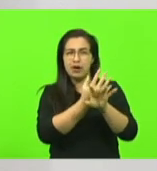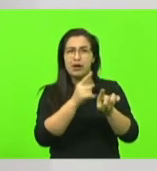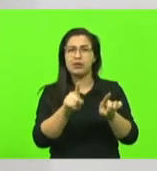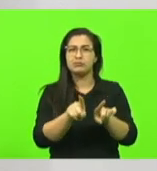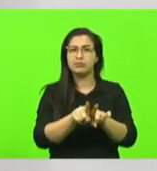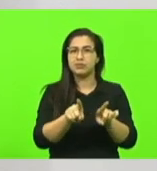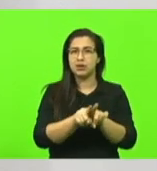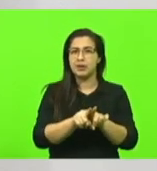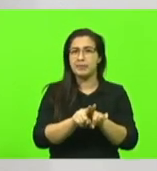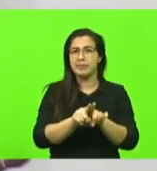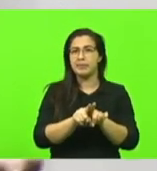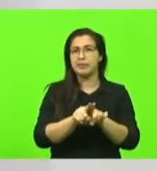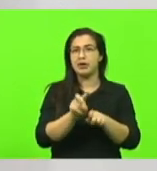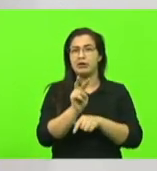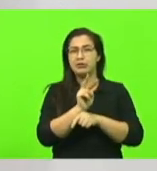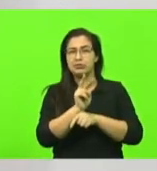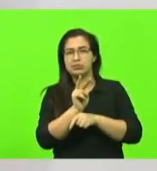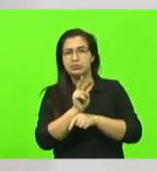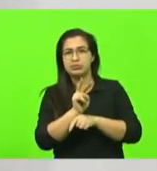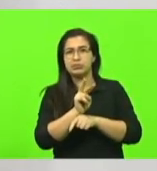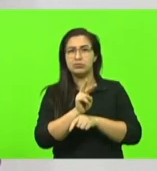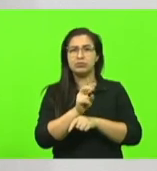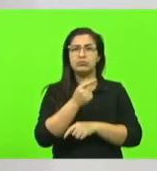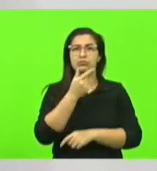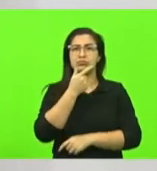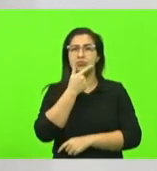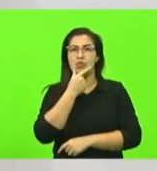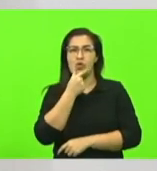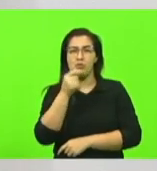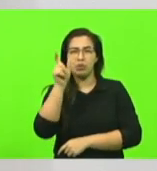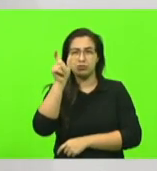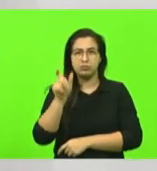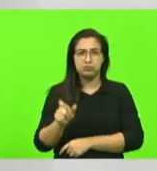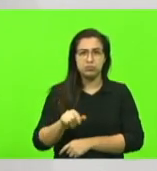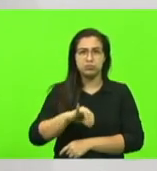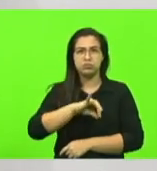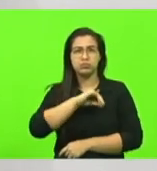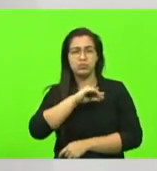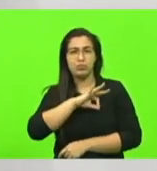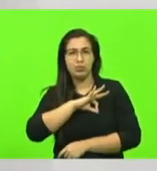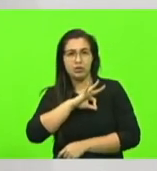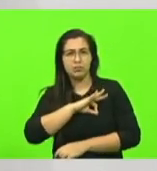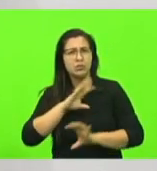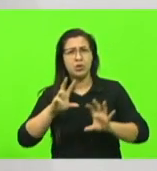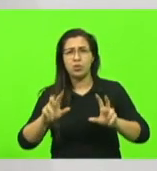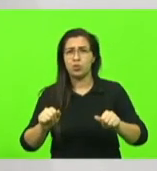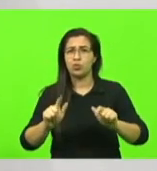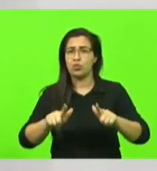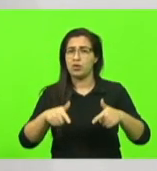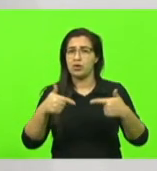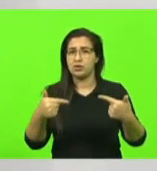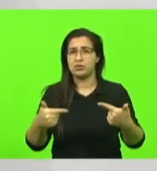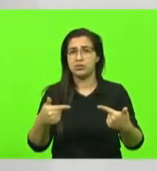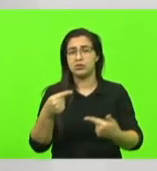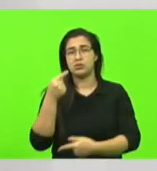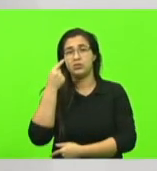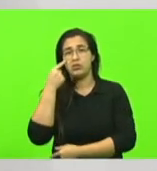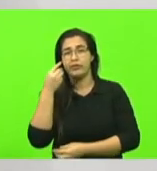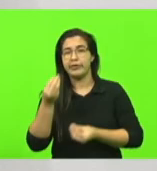e todas as ações possíveis que têm sido adotadas pelas